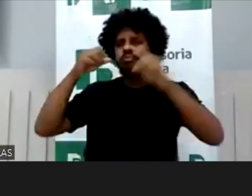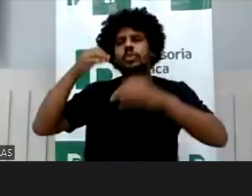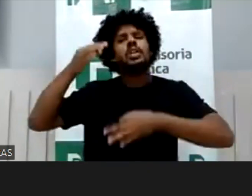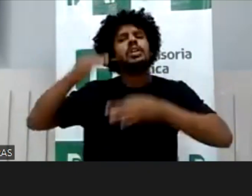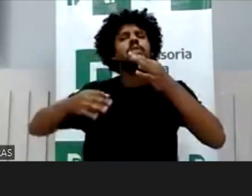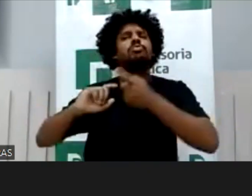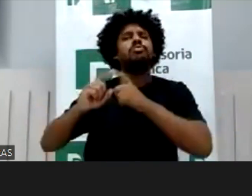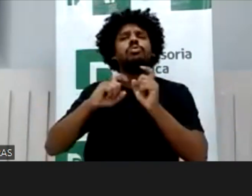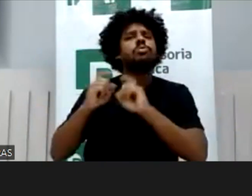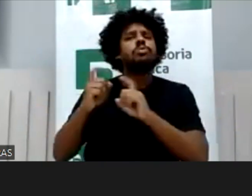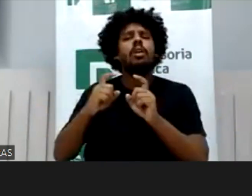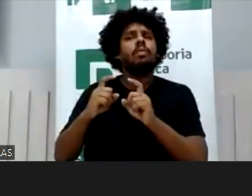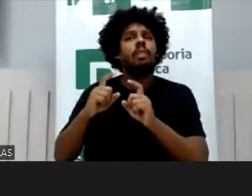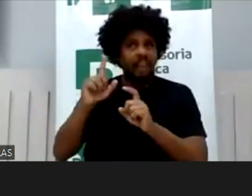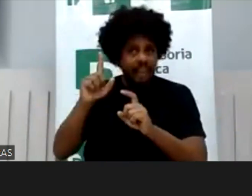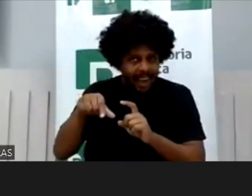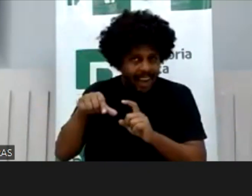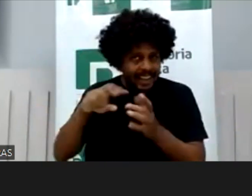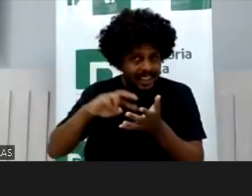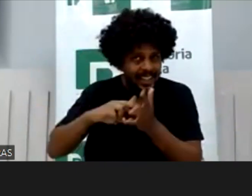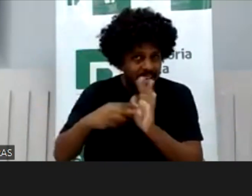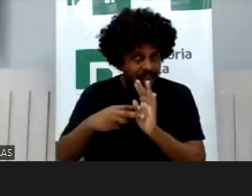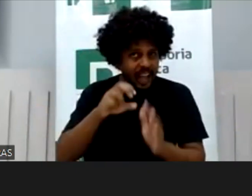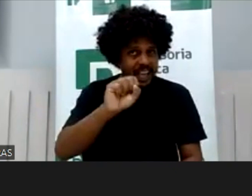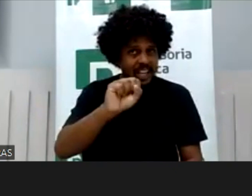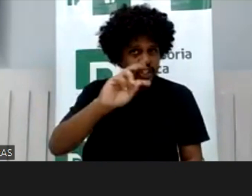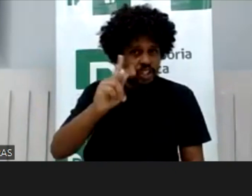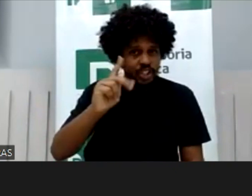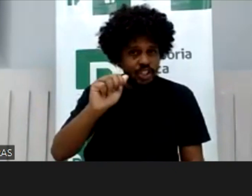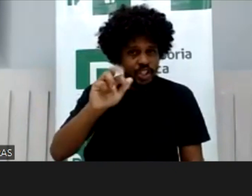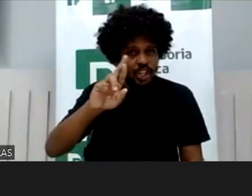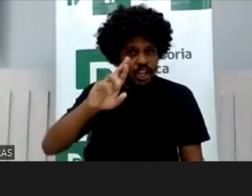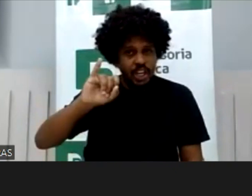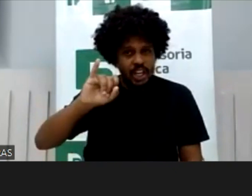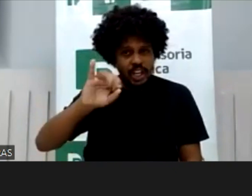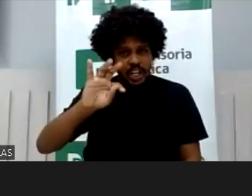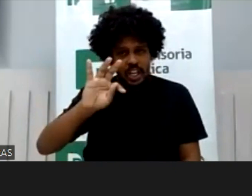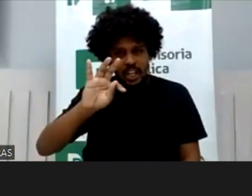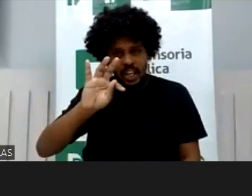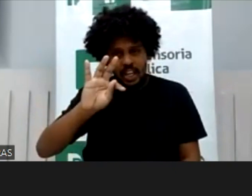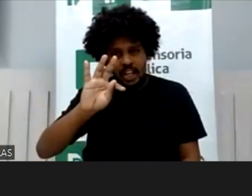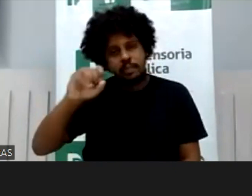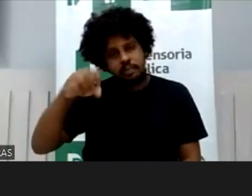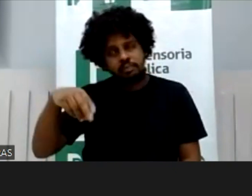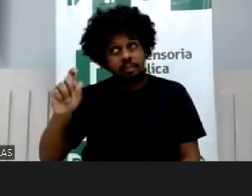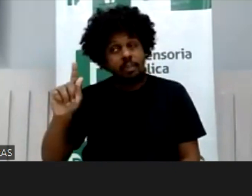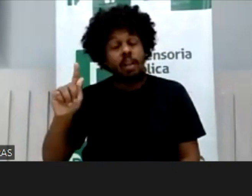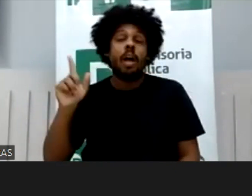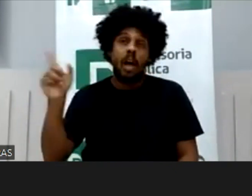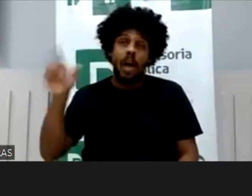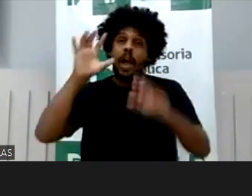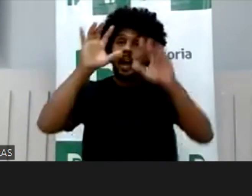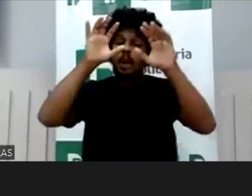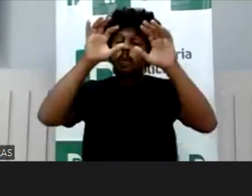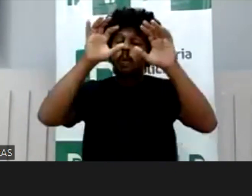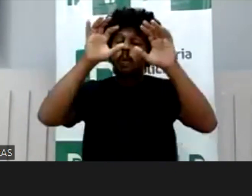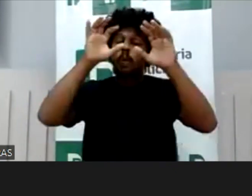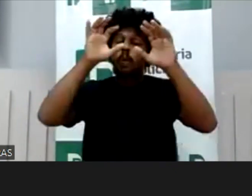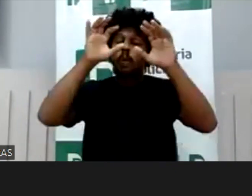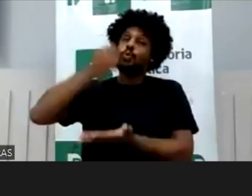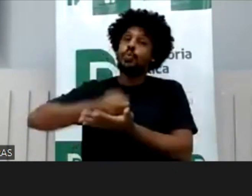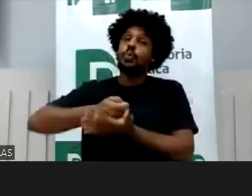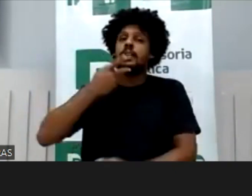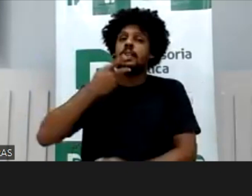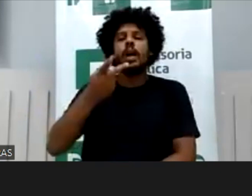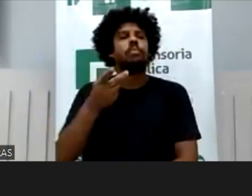O judiciário paulista é... Neste caso, ele entendeu que havia, sim, uma superexposição e que